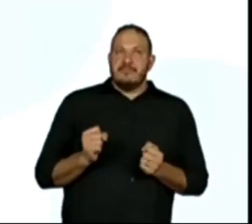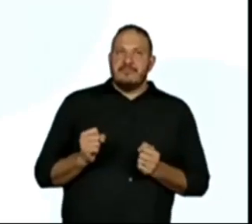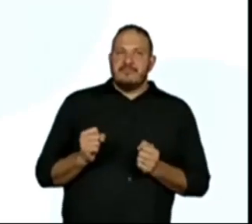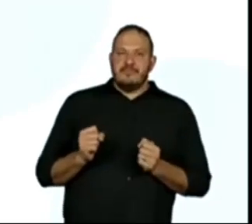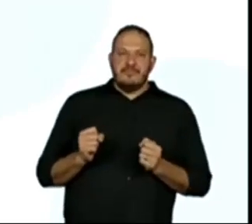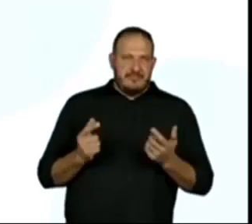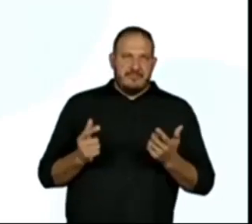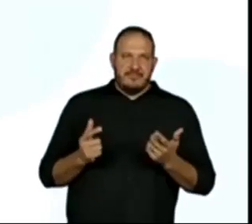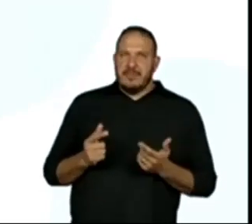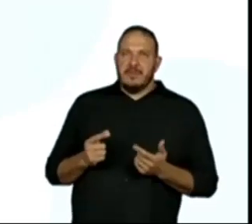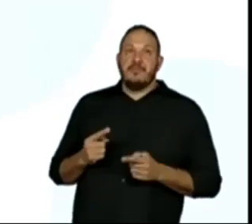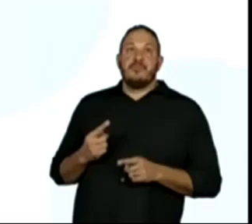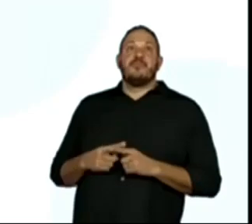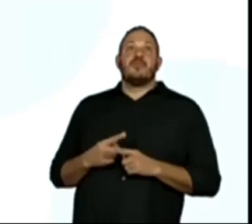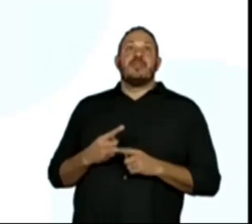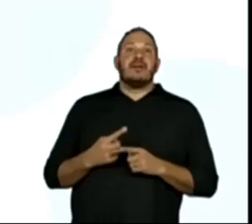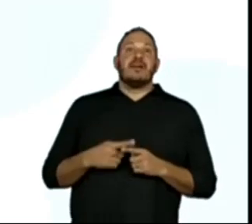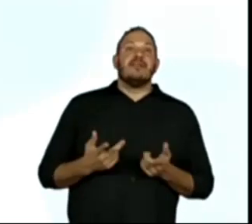Por quê?